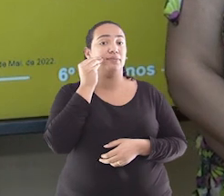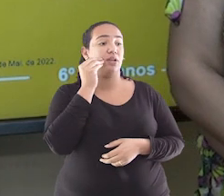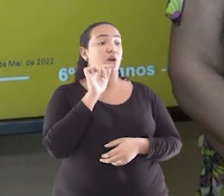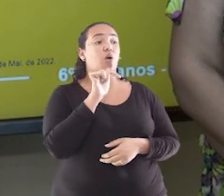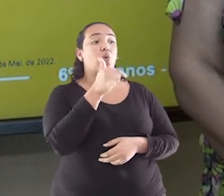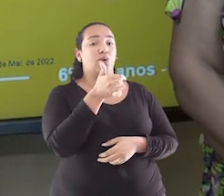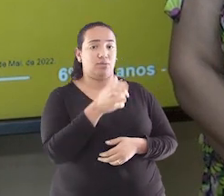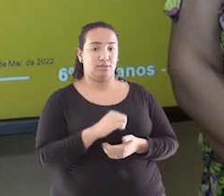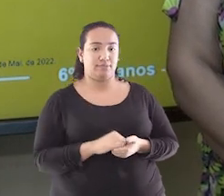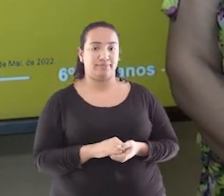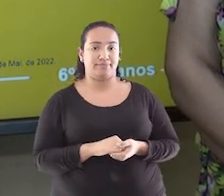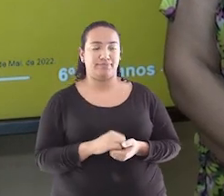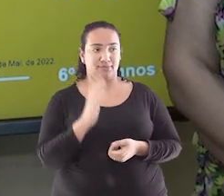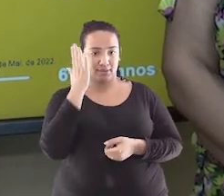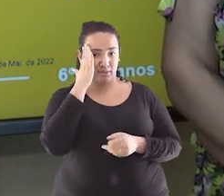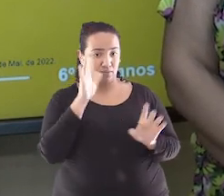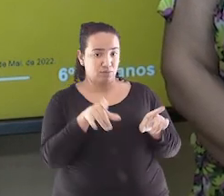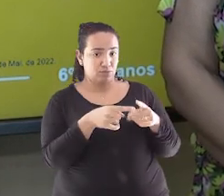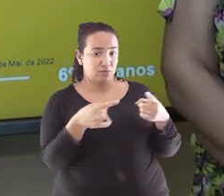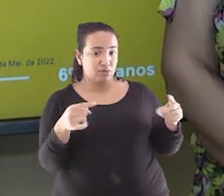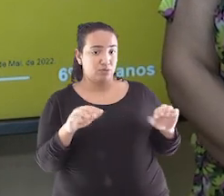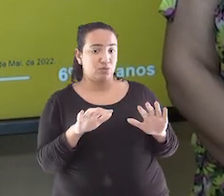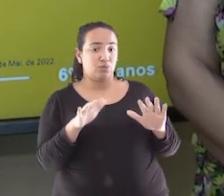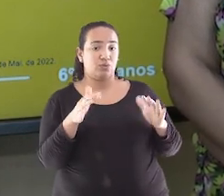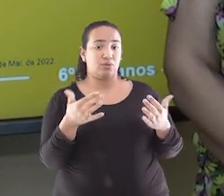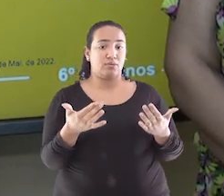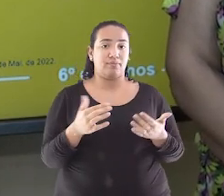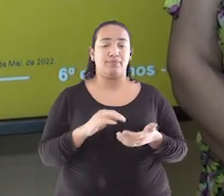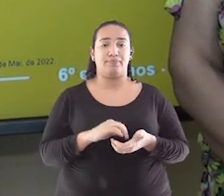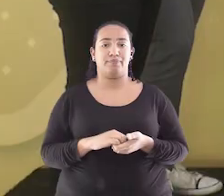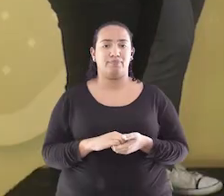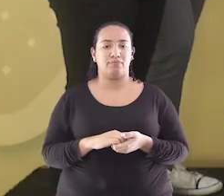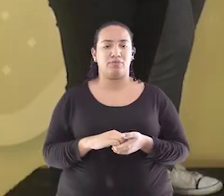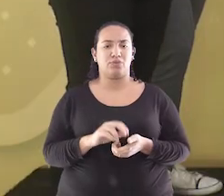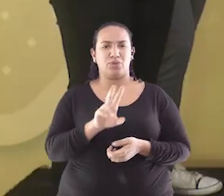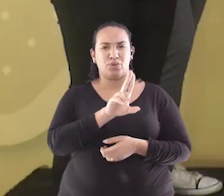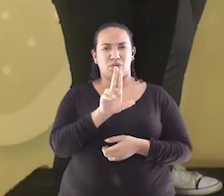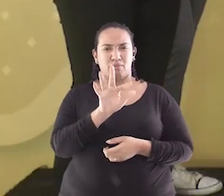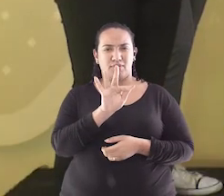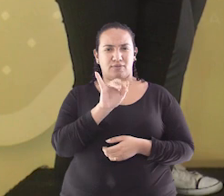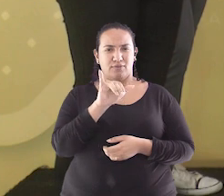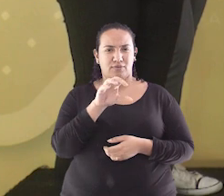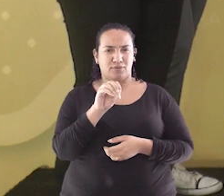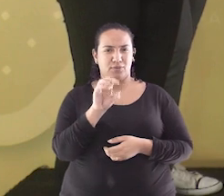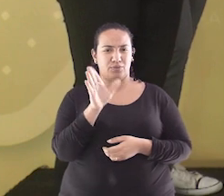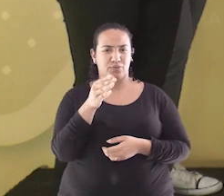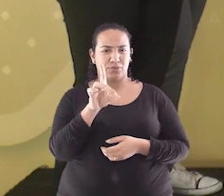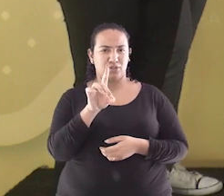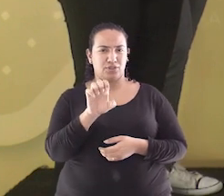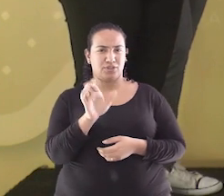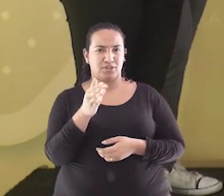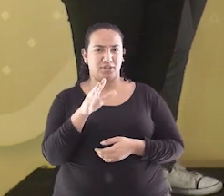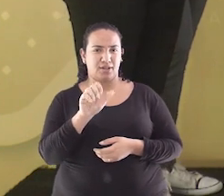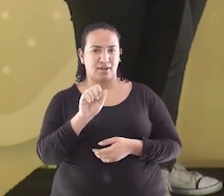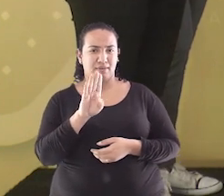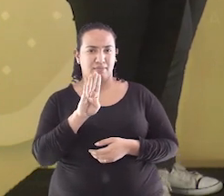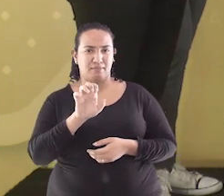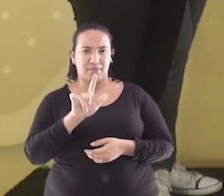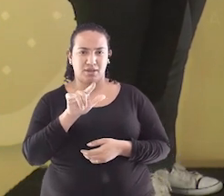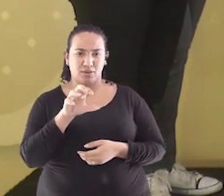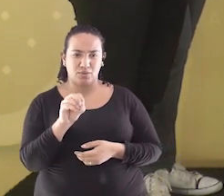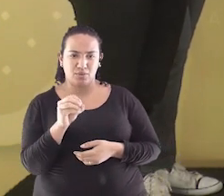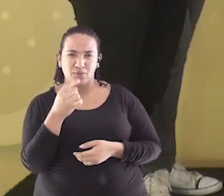a sua vez Você sabe qual é a música? Fio de cabelo? É isso? Fio de